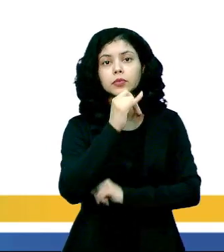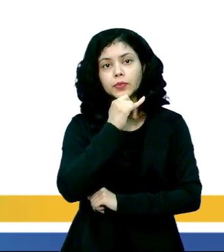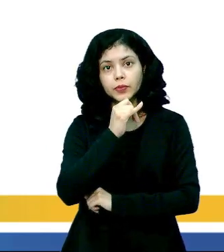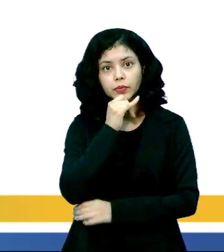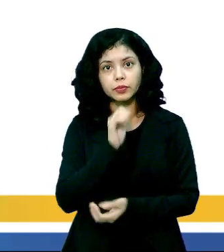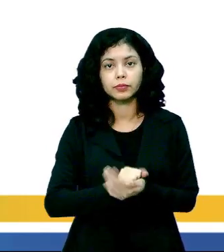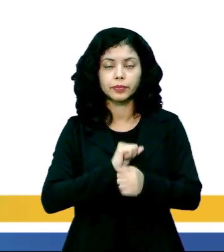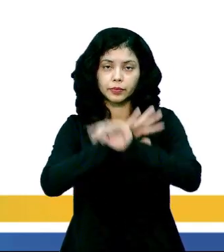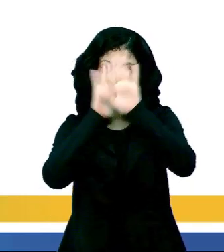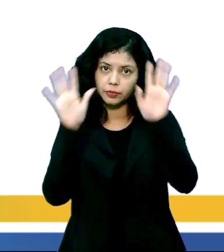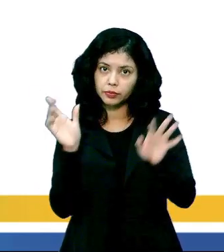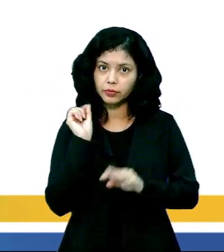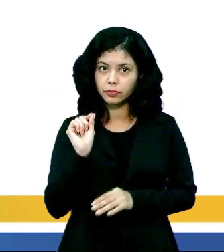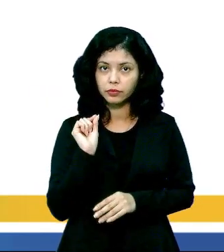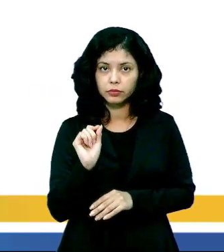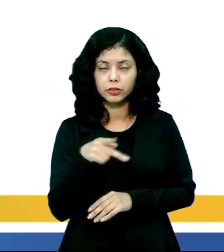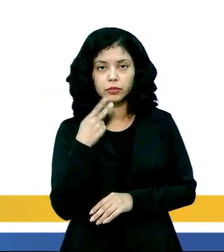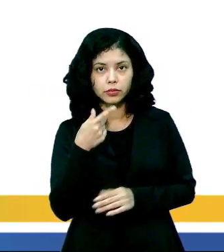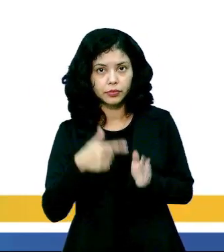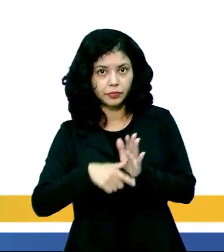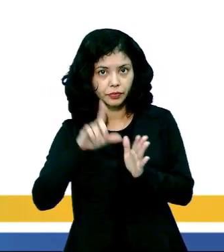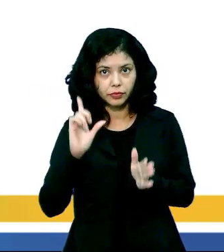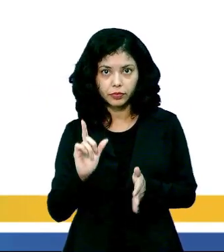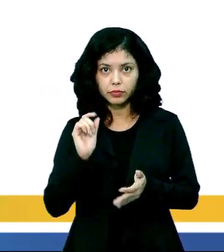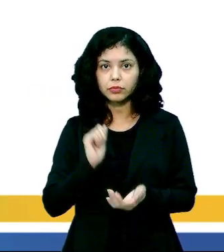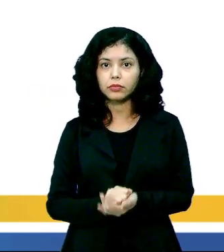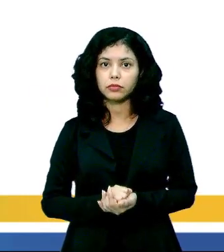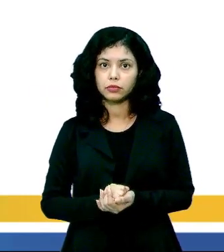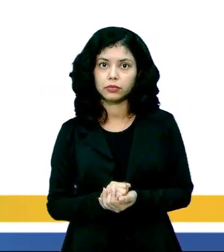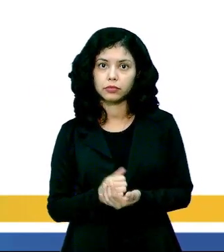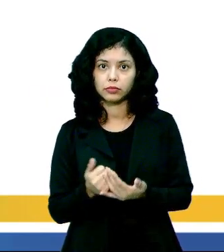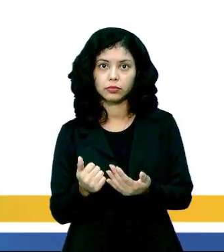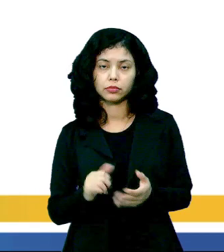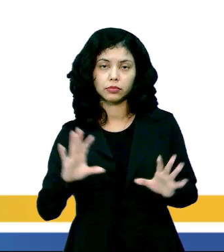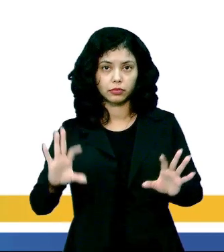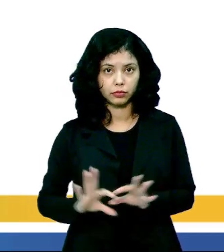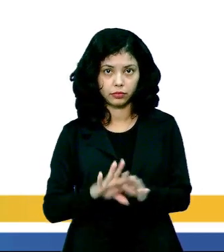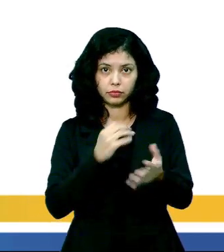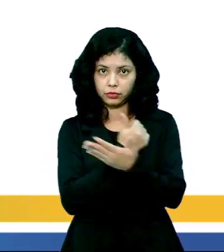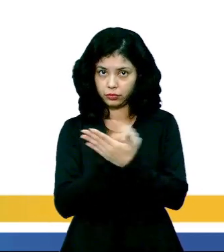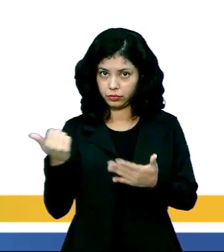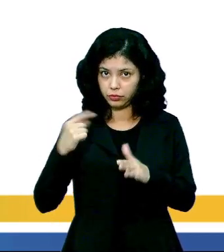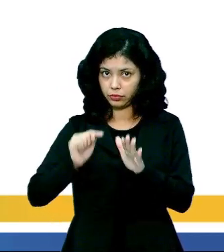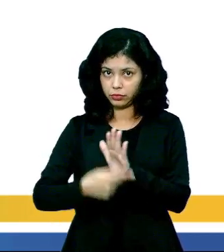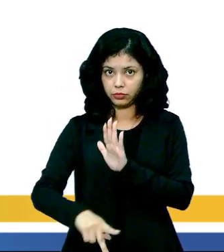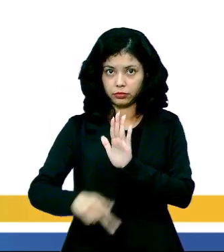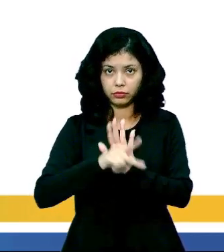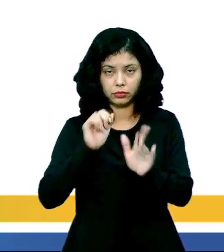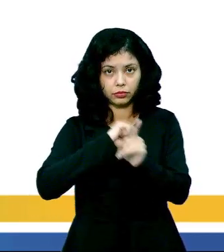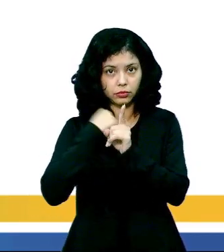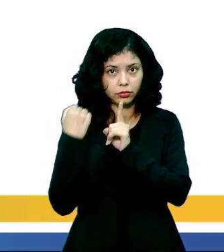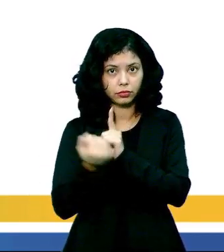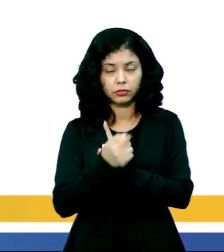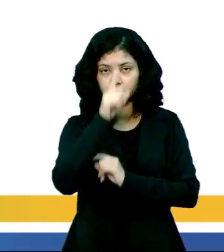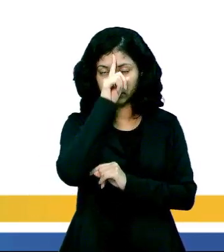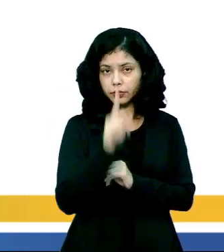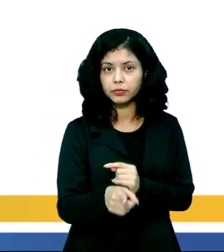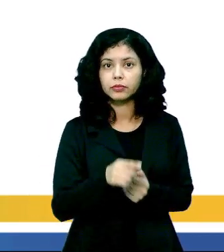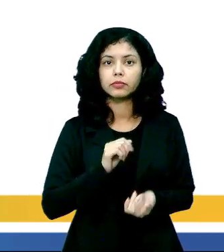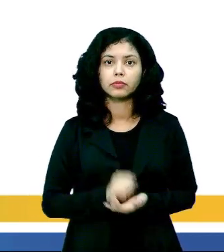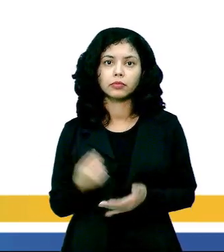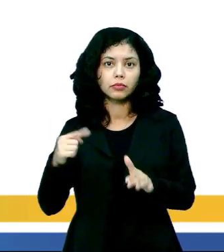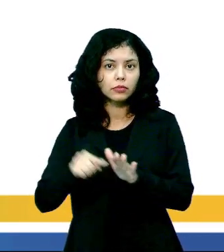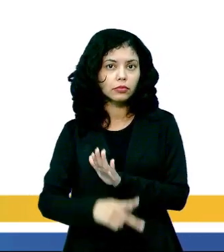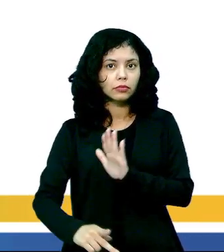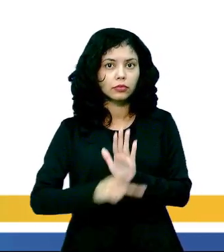exemplo claro do que eu mencionei anteriormente. associar dentro de uma sociedade patriarcal,